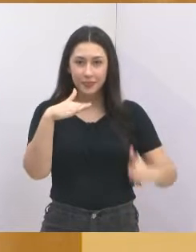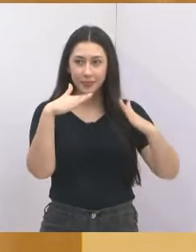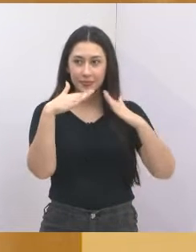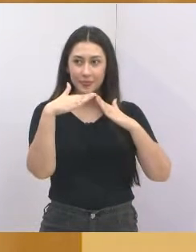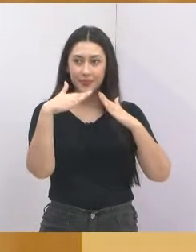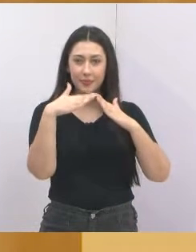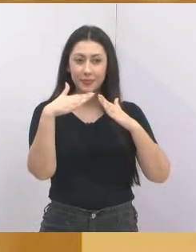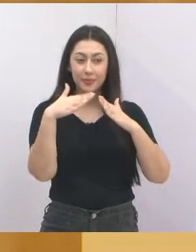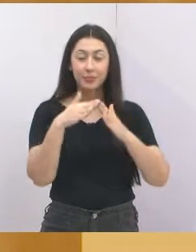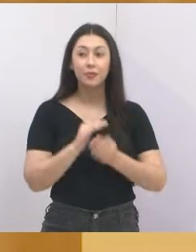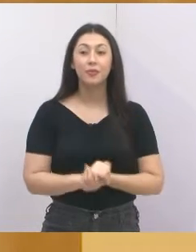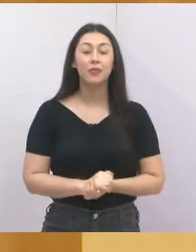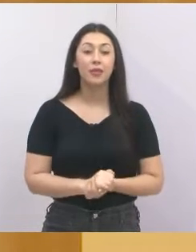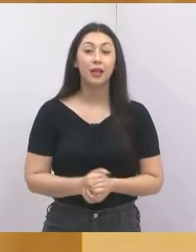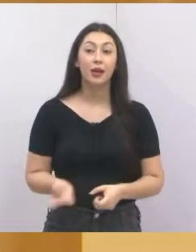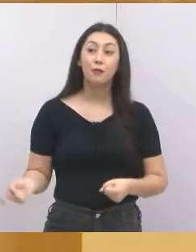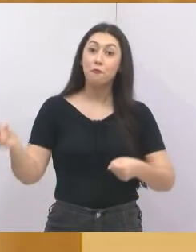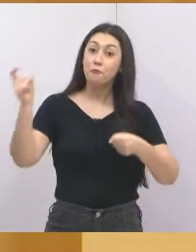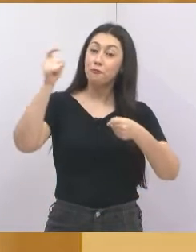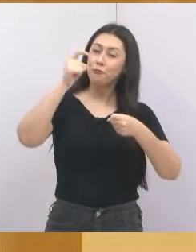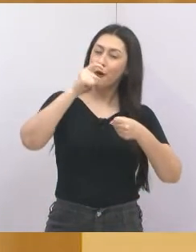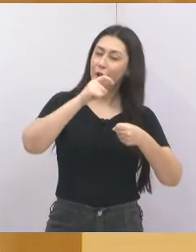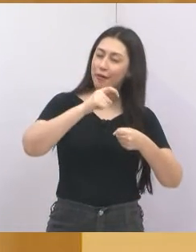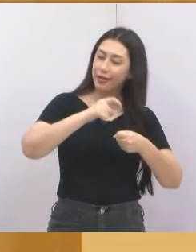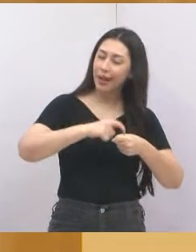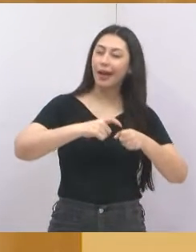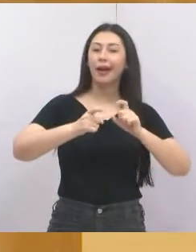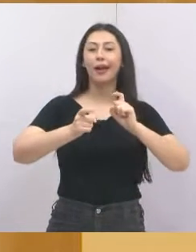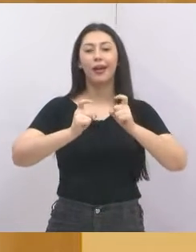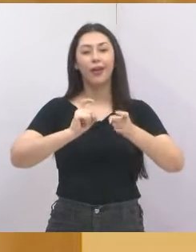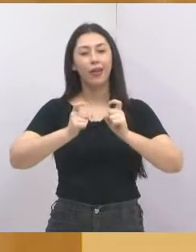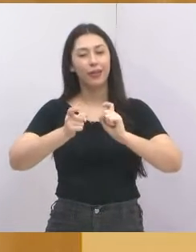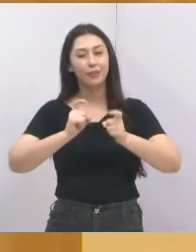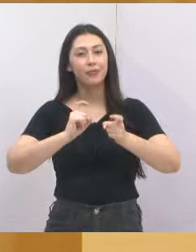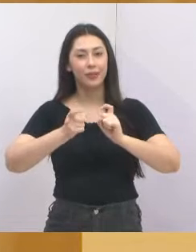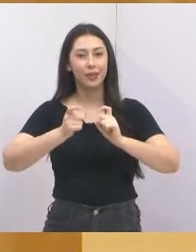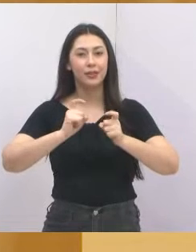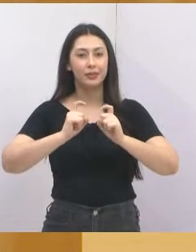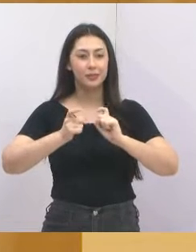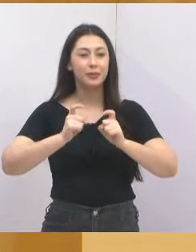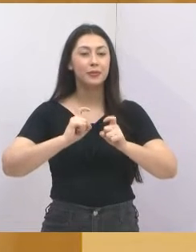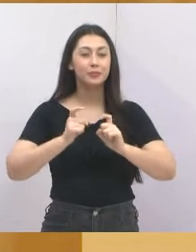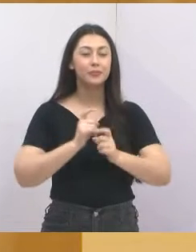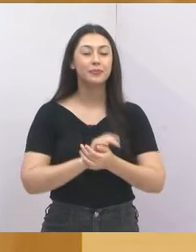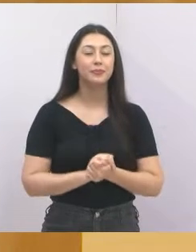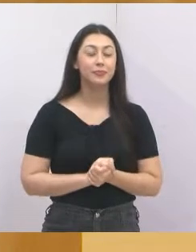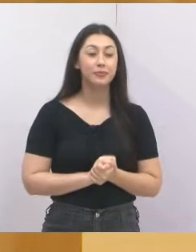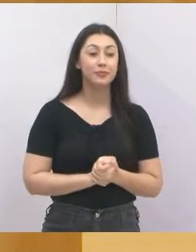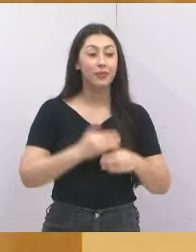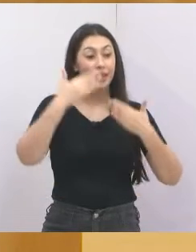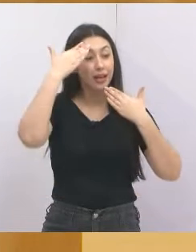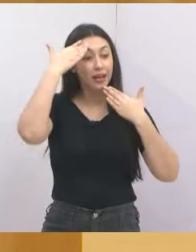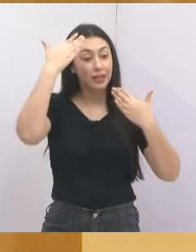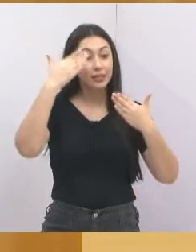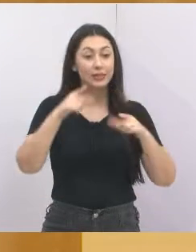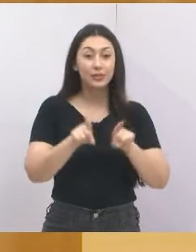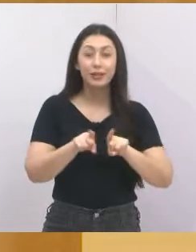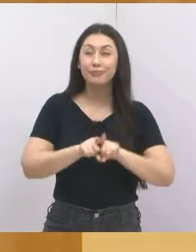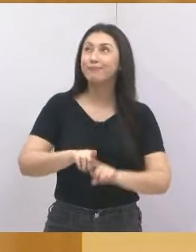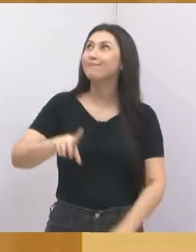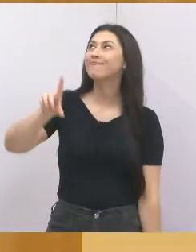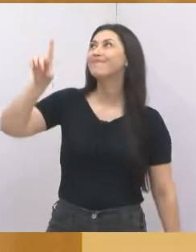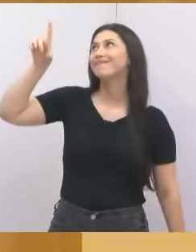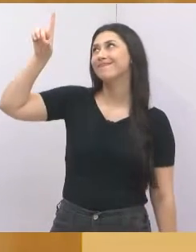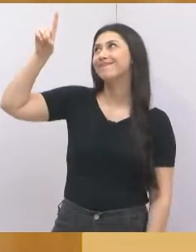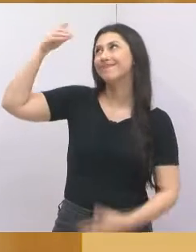Obrigada, reiniciando o recesso, voltando de novo as atividades, agradecer primeiramente a